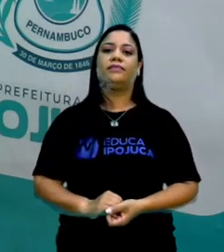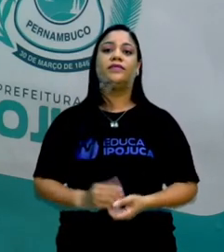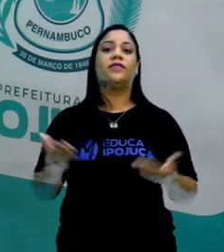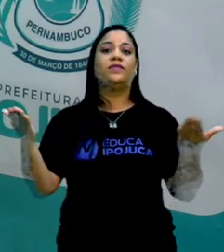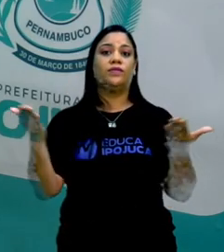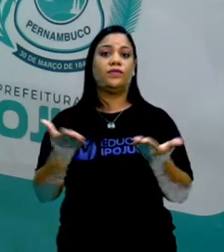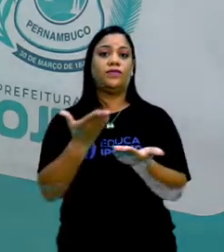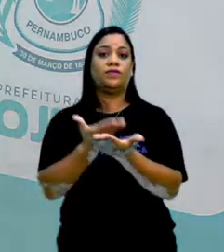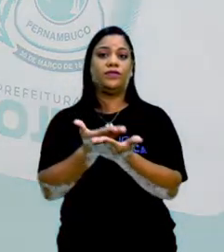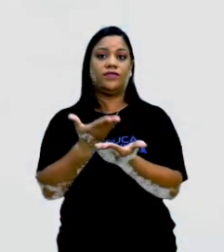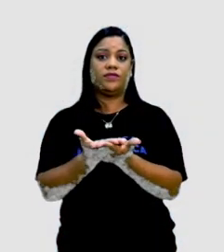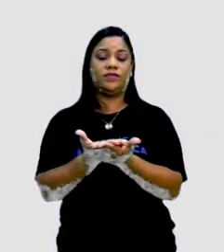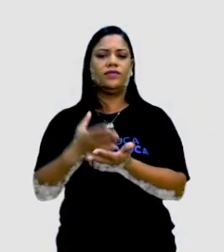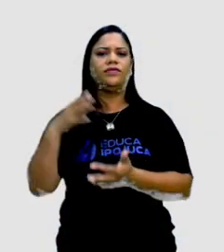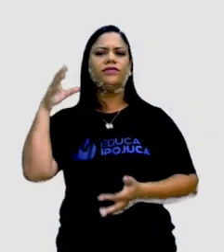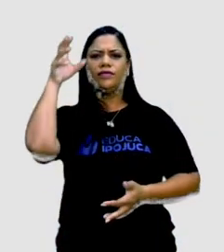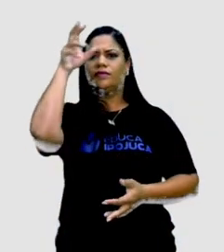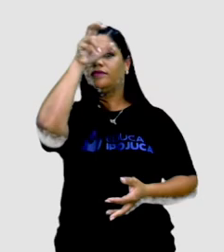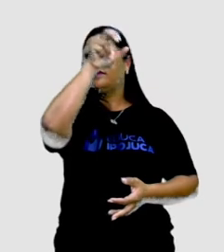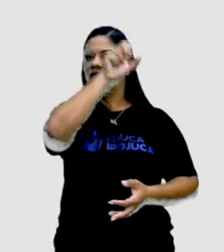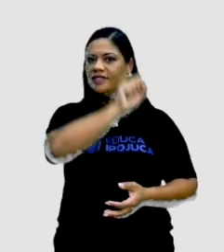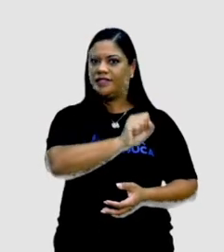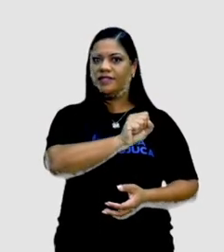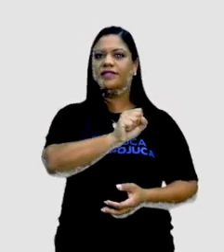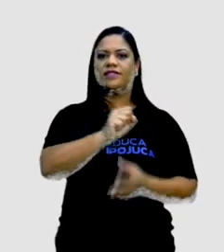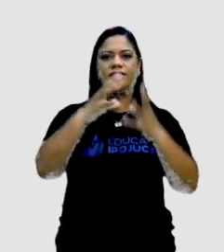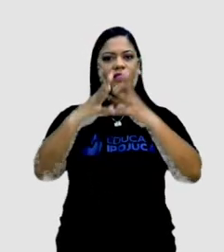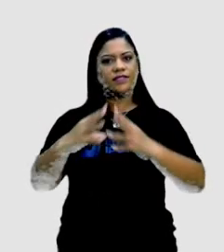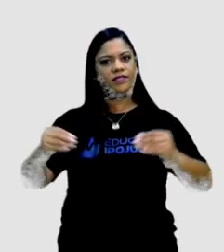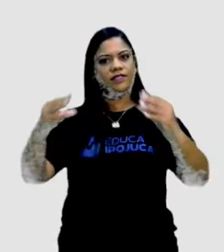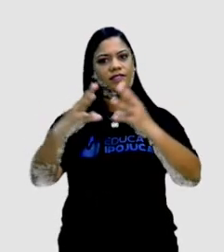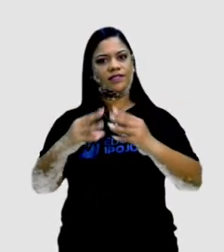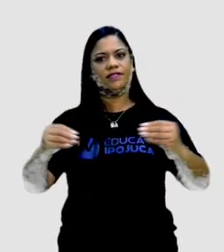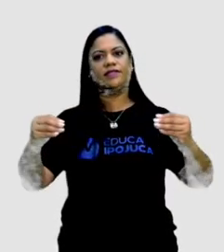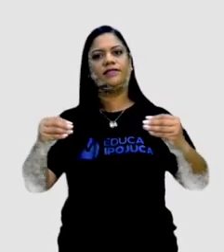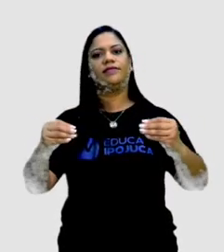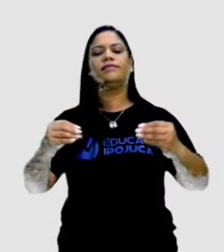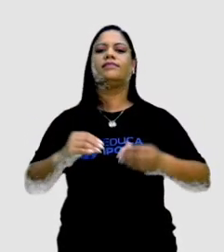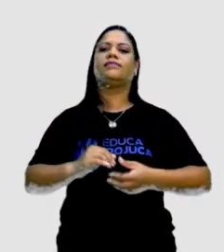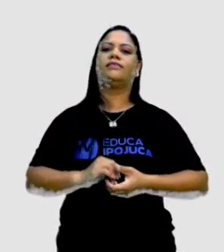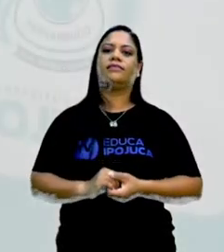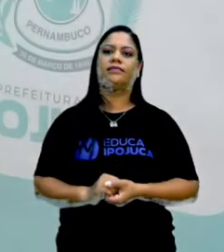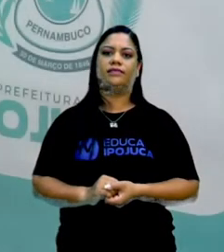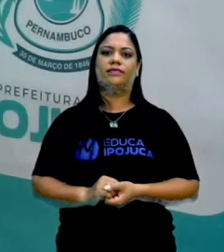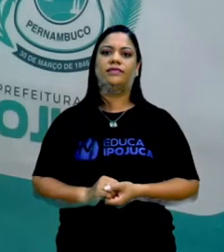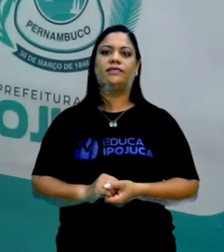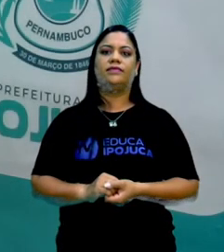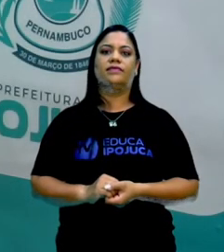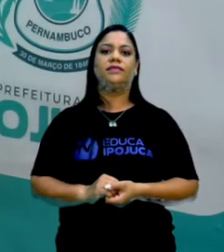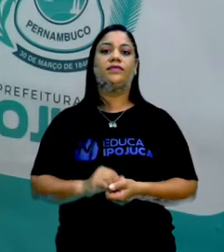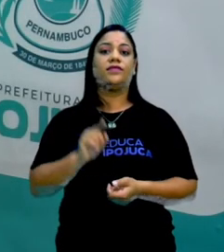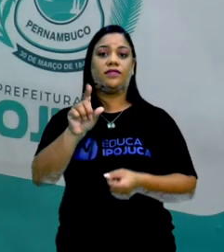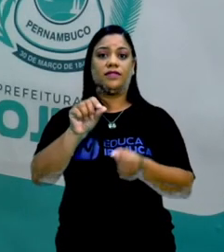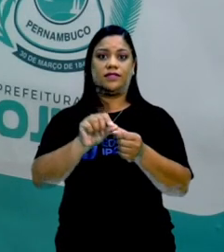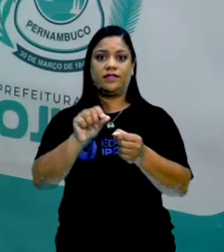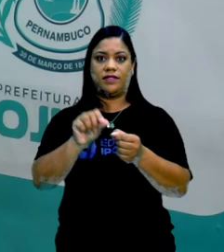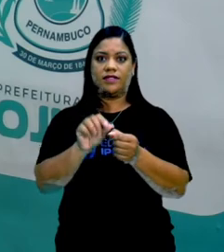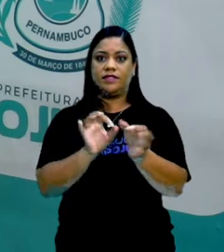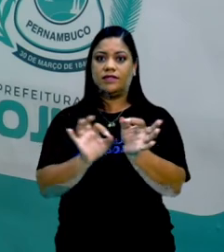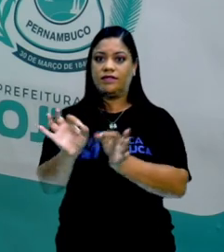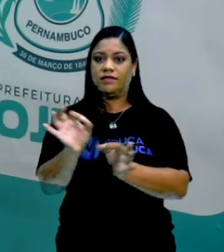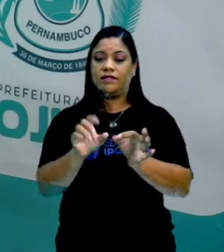hoje na aula de hoje, nós compreendemos o conceito de curadoria, não é? Que é justamente você fazer uma